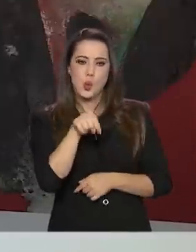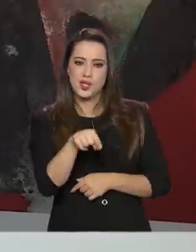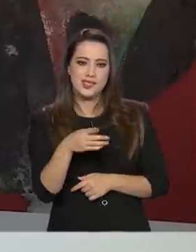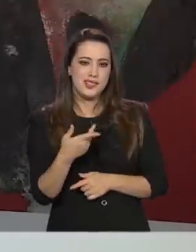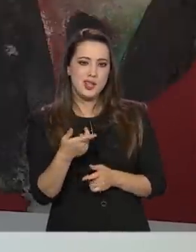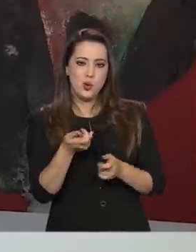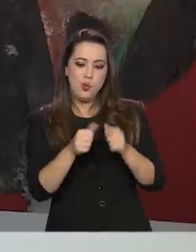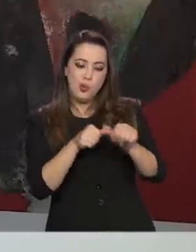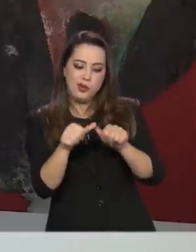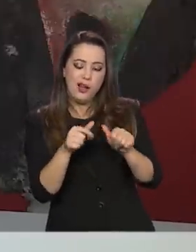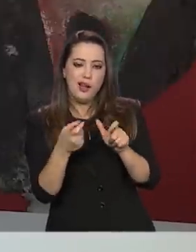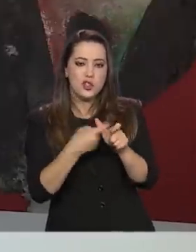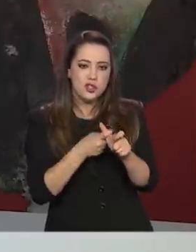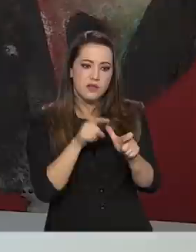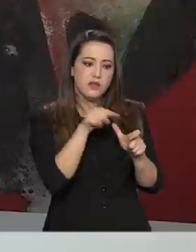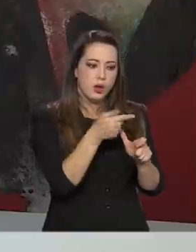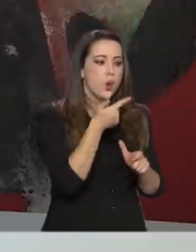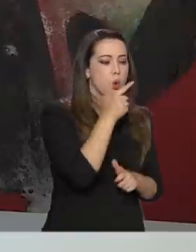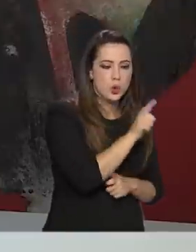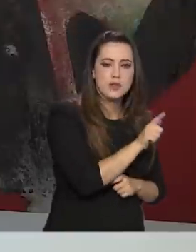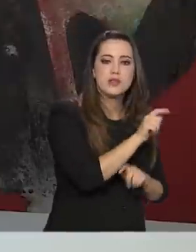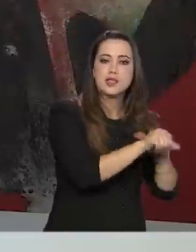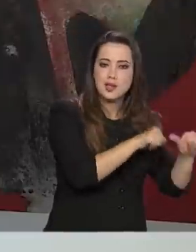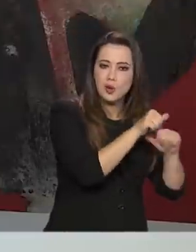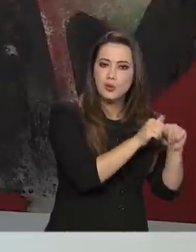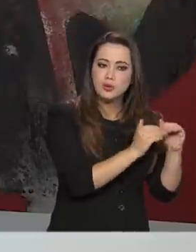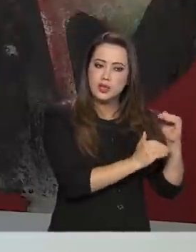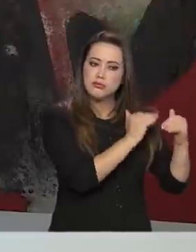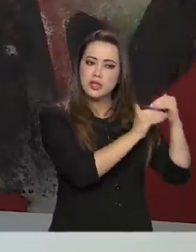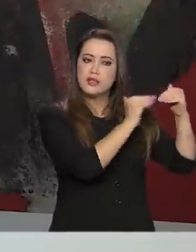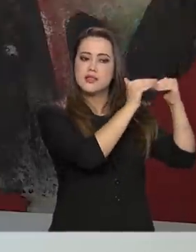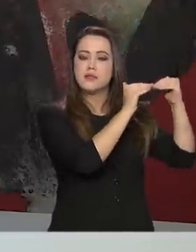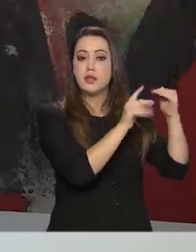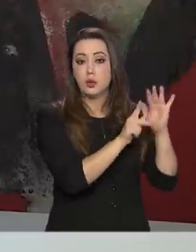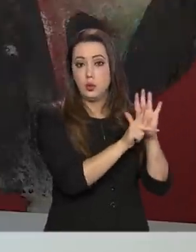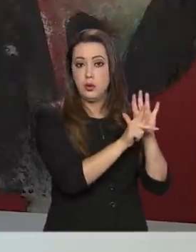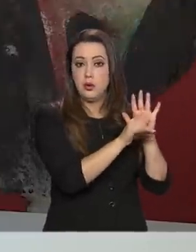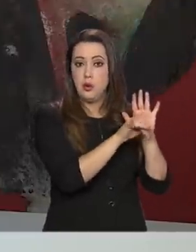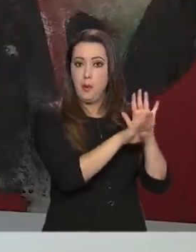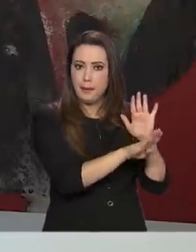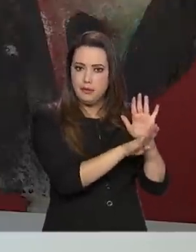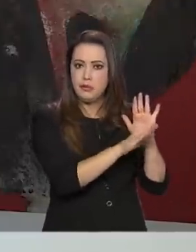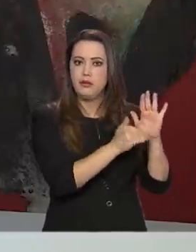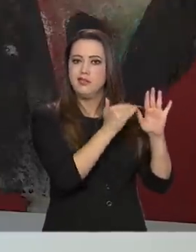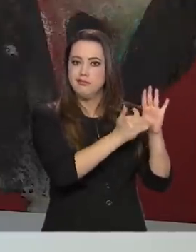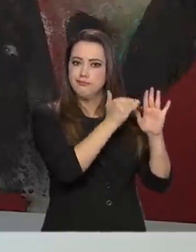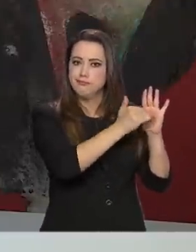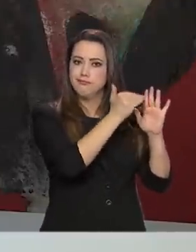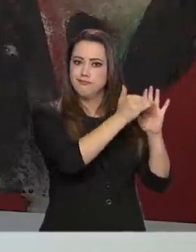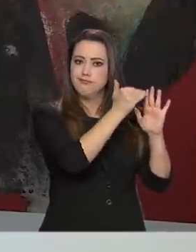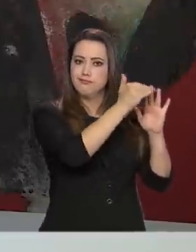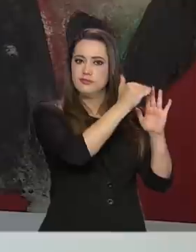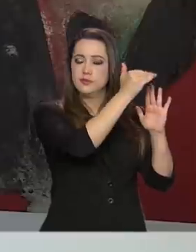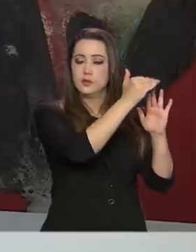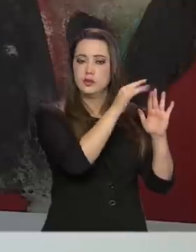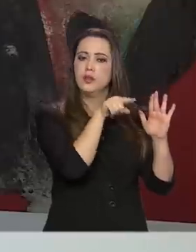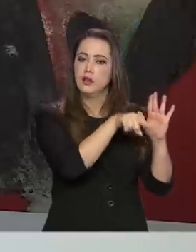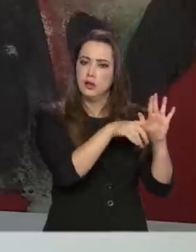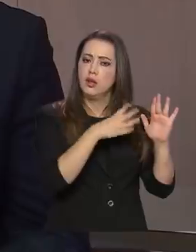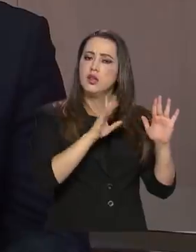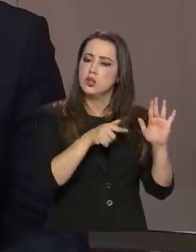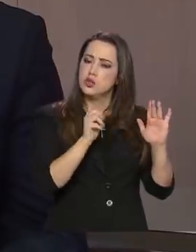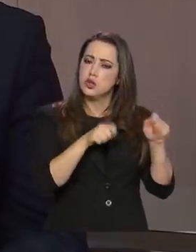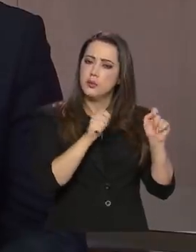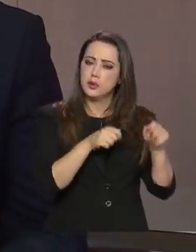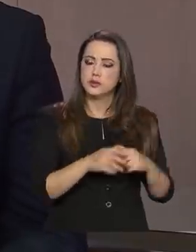eu posso mexer no denominador. Vamos trabalhar para que o PIB cresça, níveis. E, de certa forma, isso já vem se